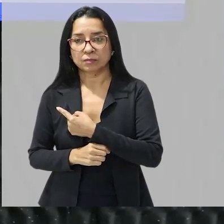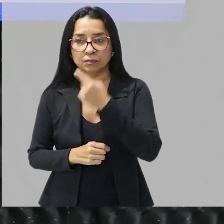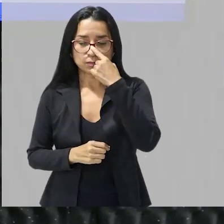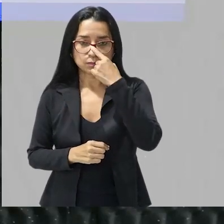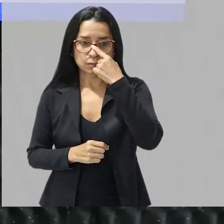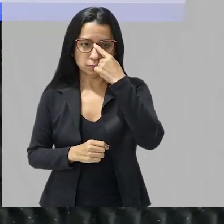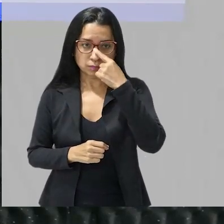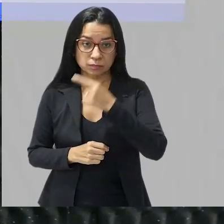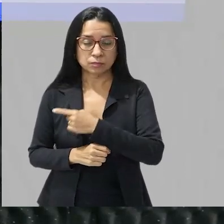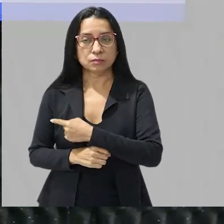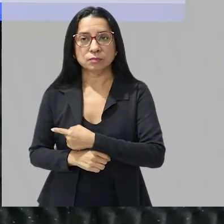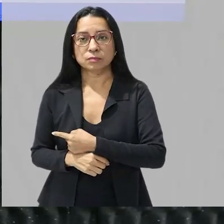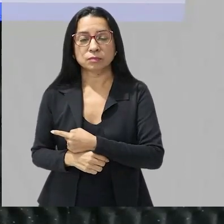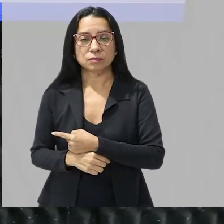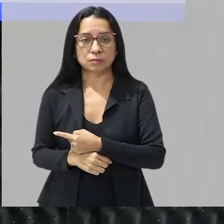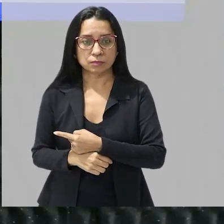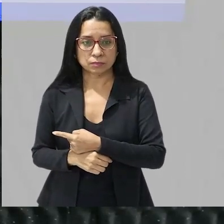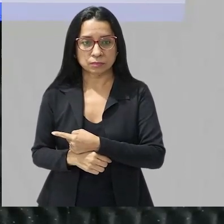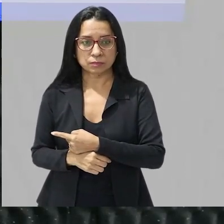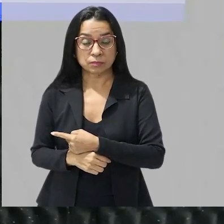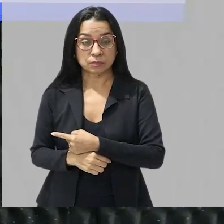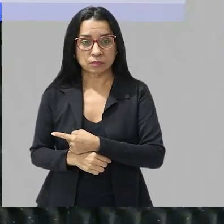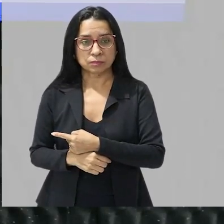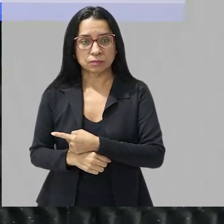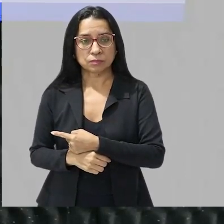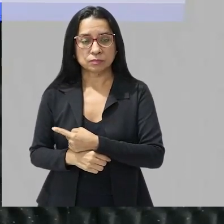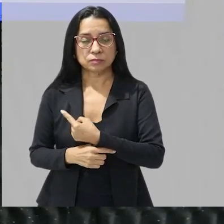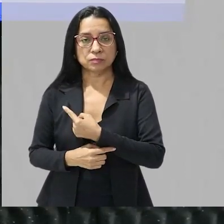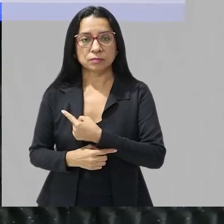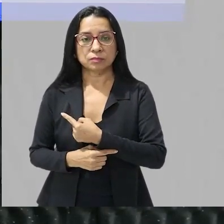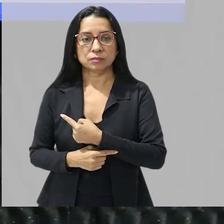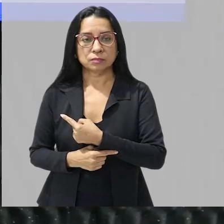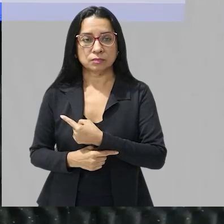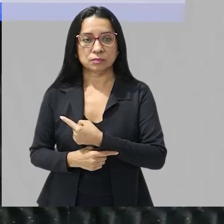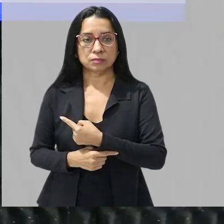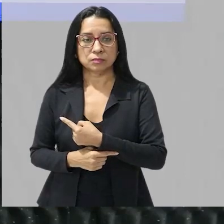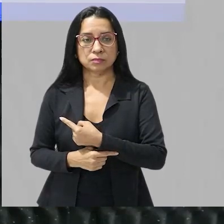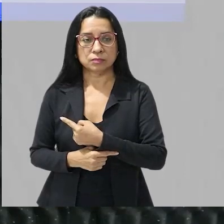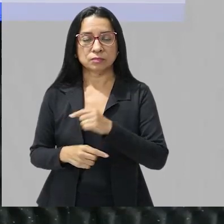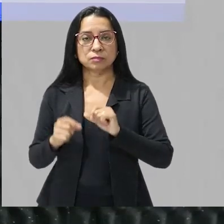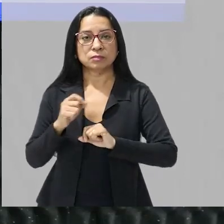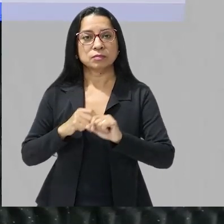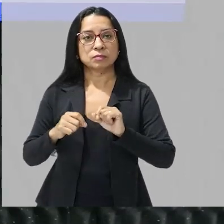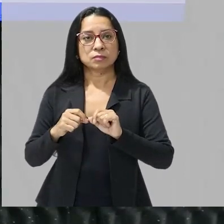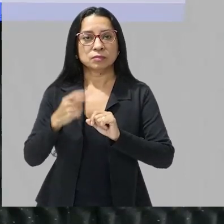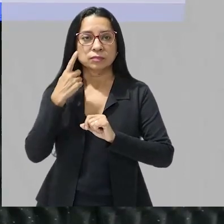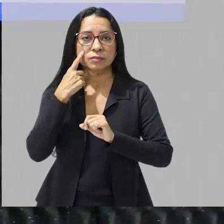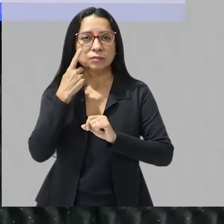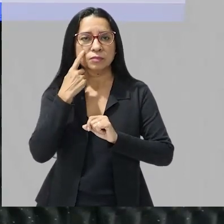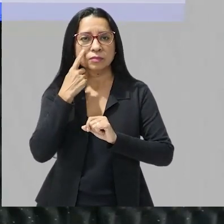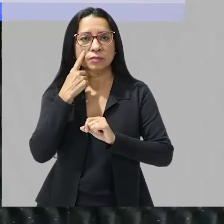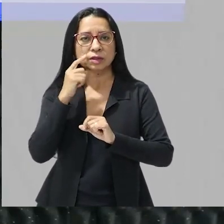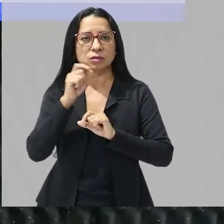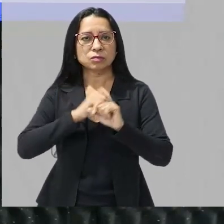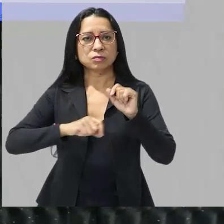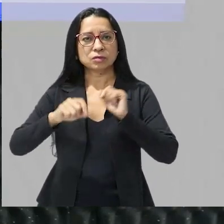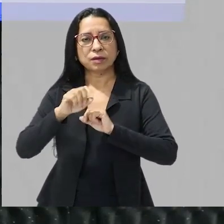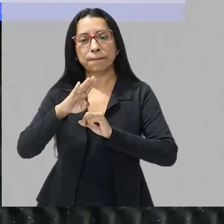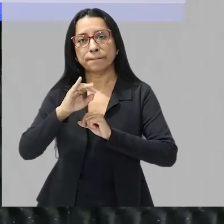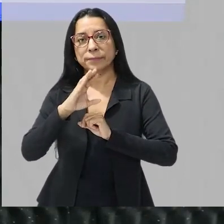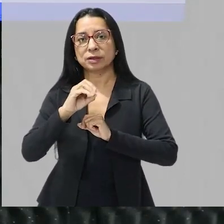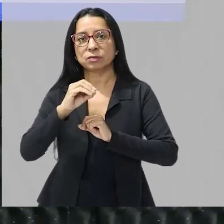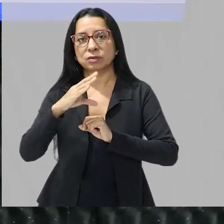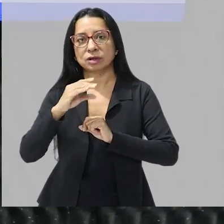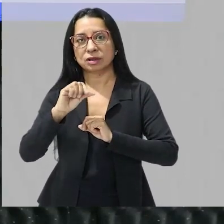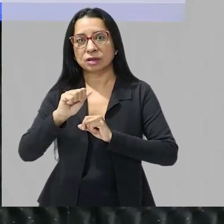reações químicas reconhecem seus substratos através de que pessoal vamos lá o que que é biocatalizador